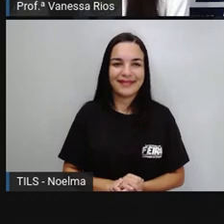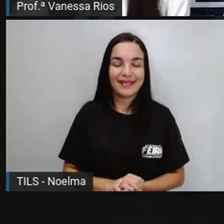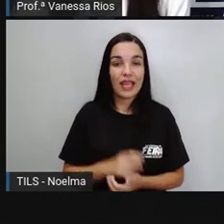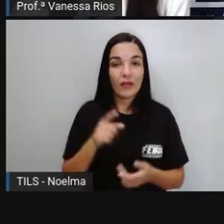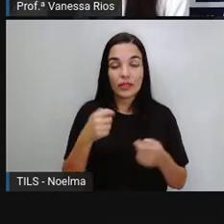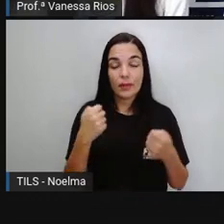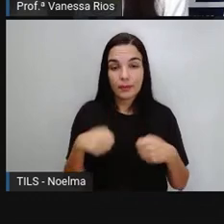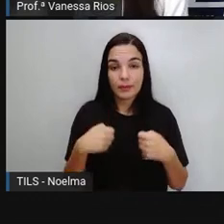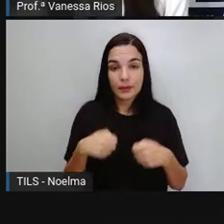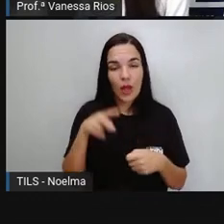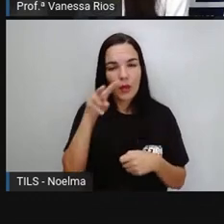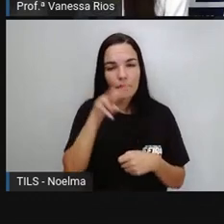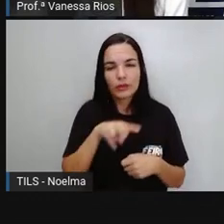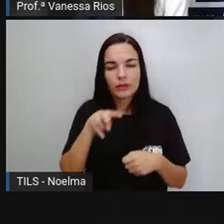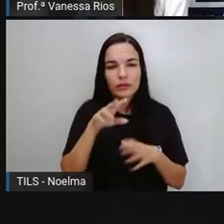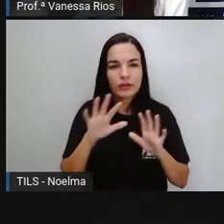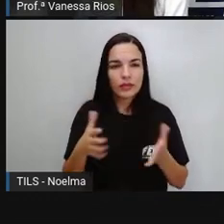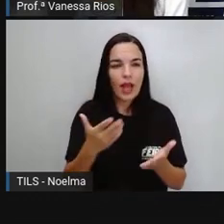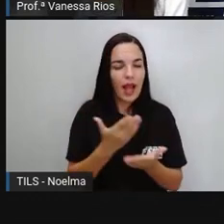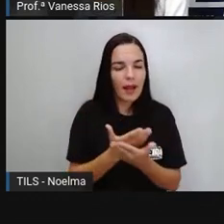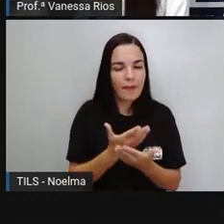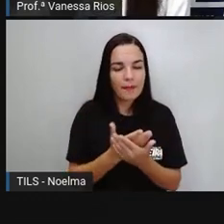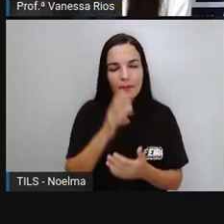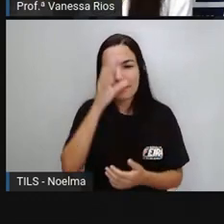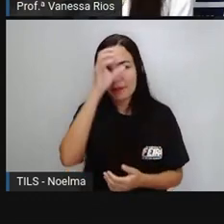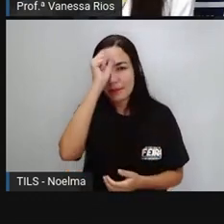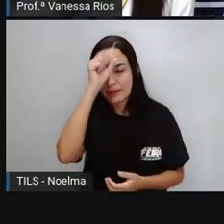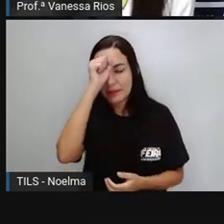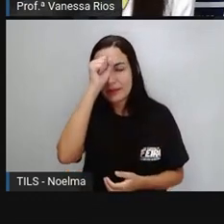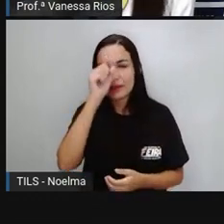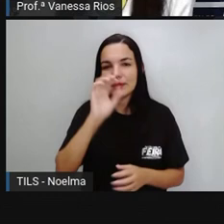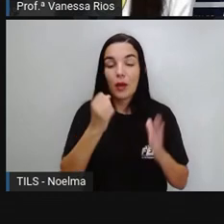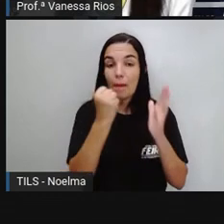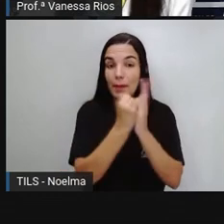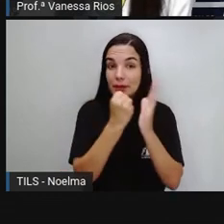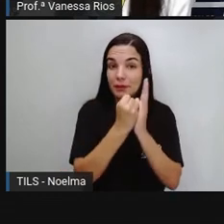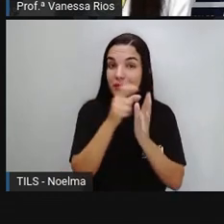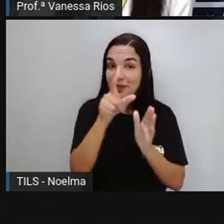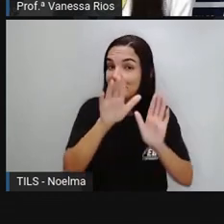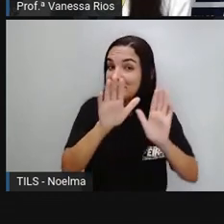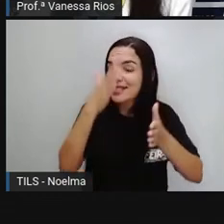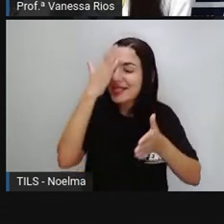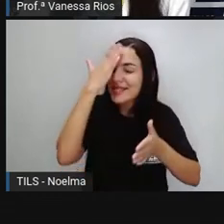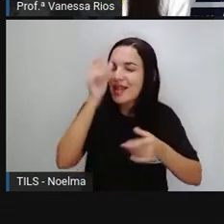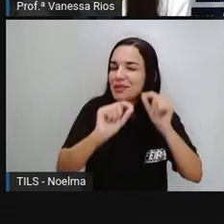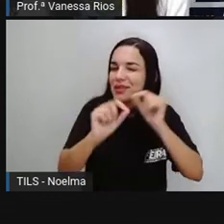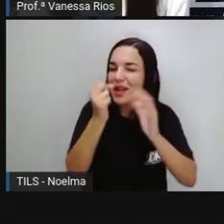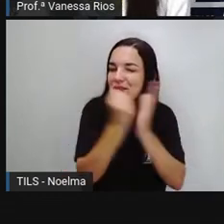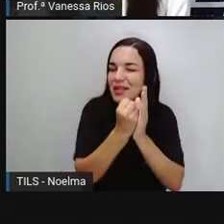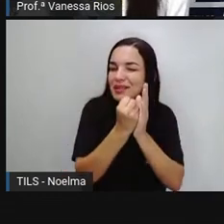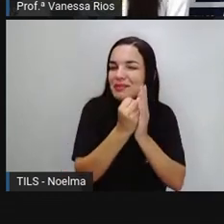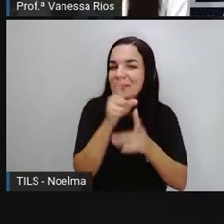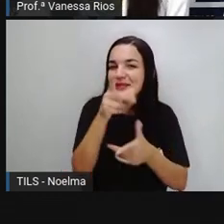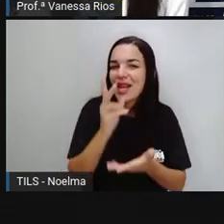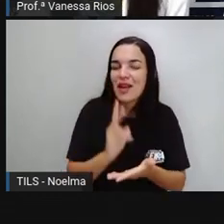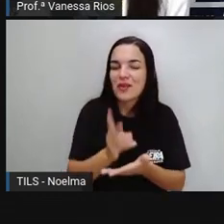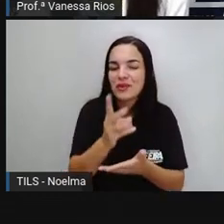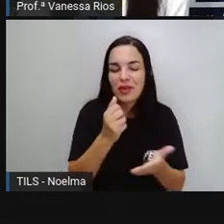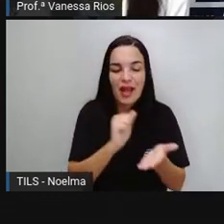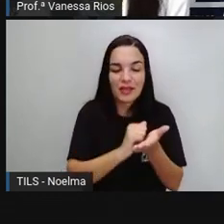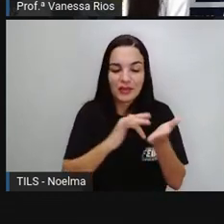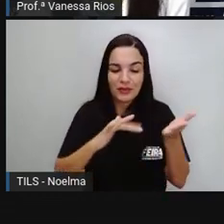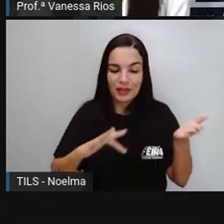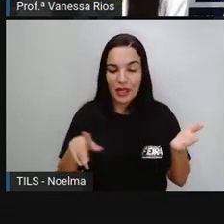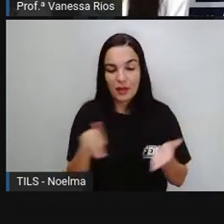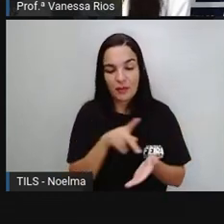Observando aí tudo que a gente aprendeu sobre patrimônio, você agora já sabe o que é patrimônio, dê continuidade com a atividade que a sua própria